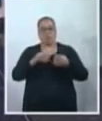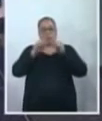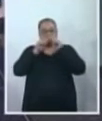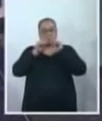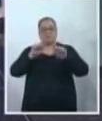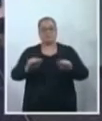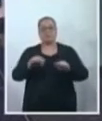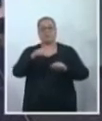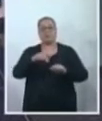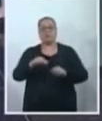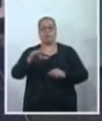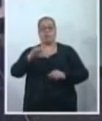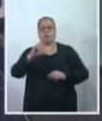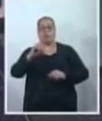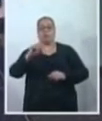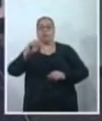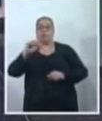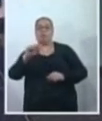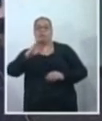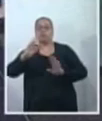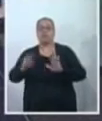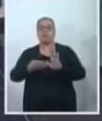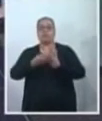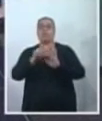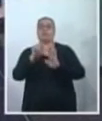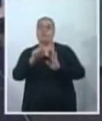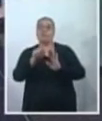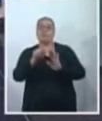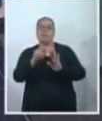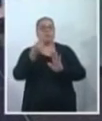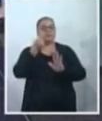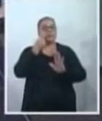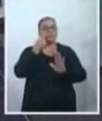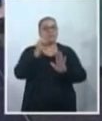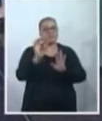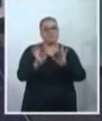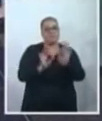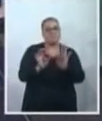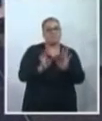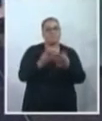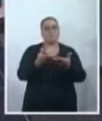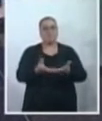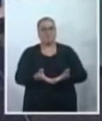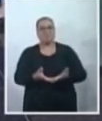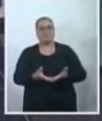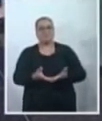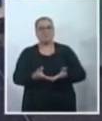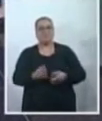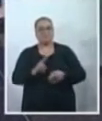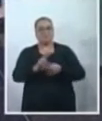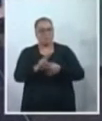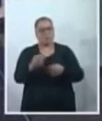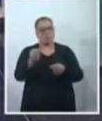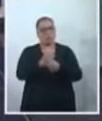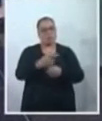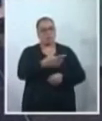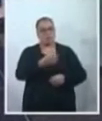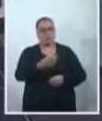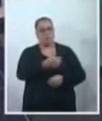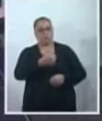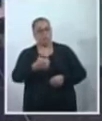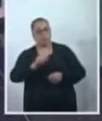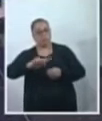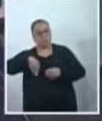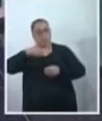é com a LOA, né? São com essas emendas aí, buscando aquilo que se pretendeu muitas vezes nesse ano de 2021 para o ano de